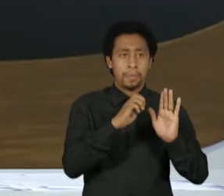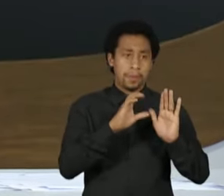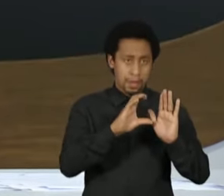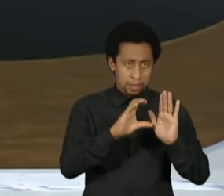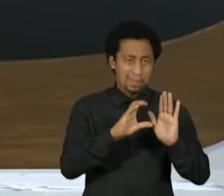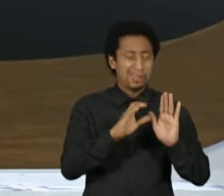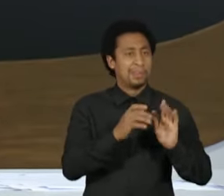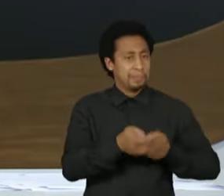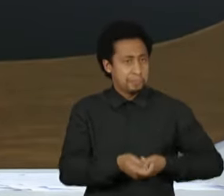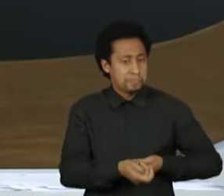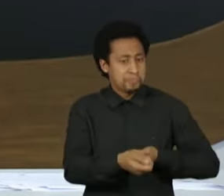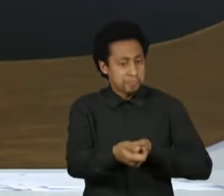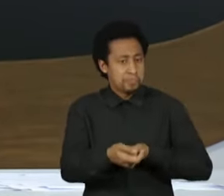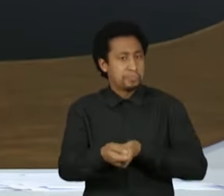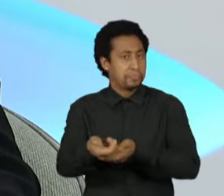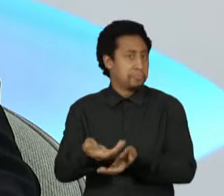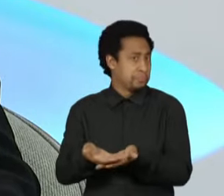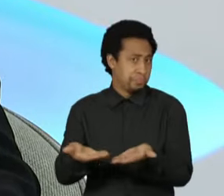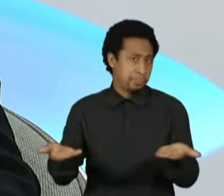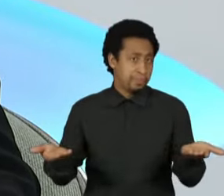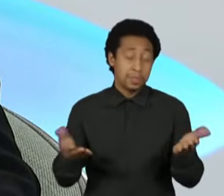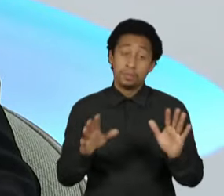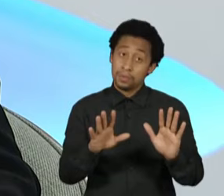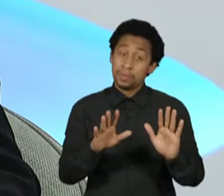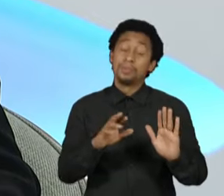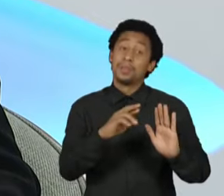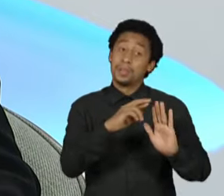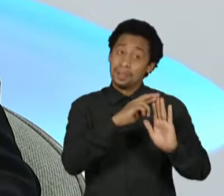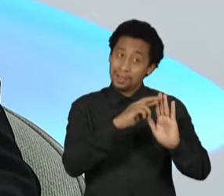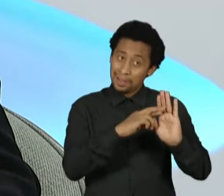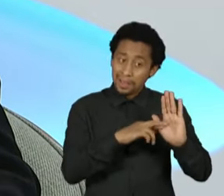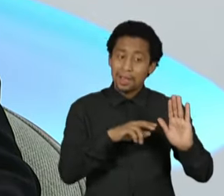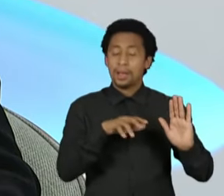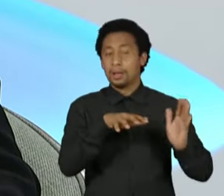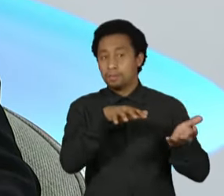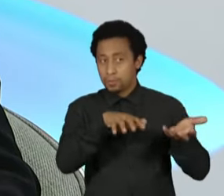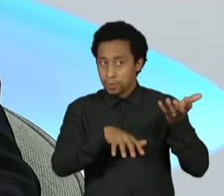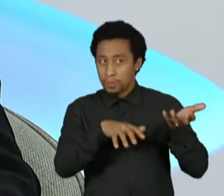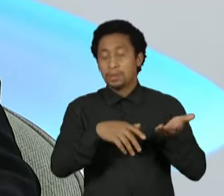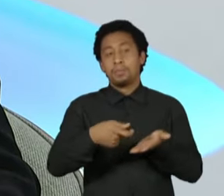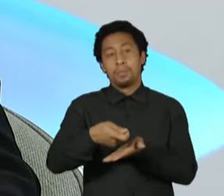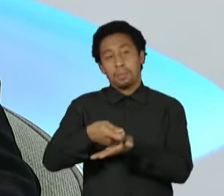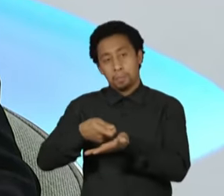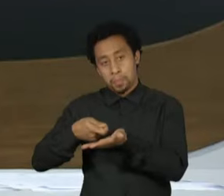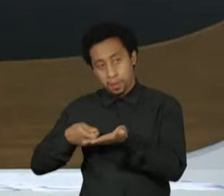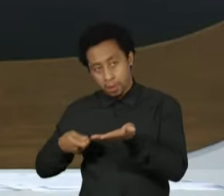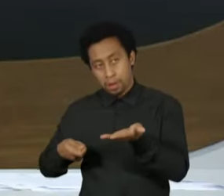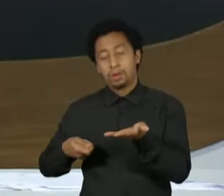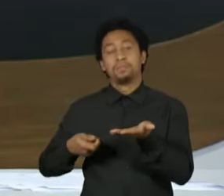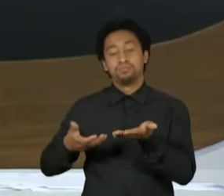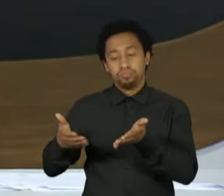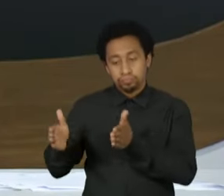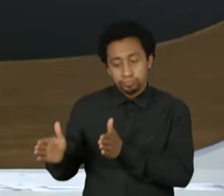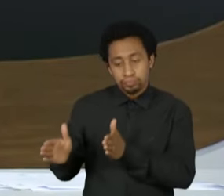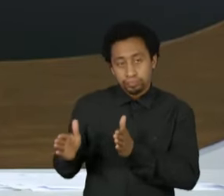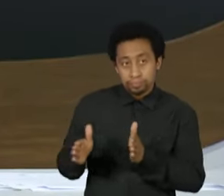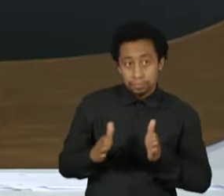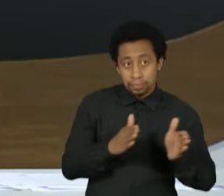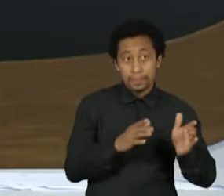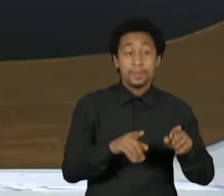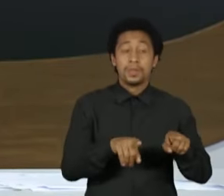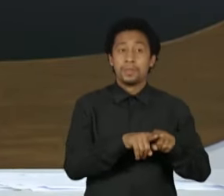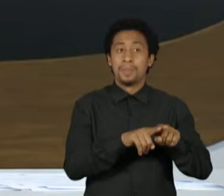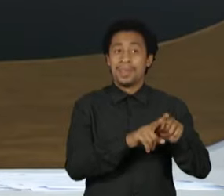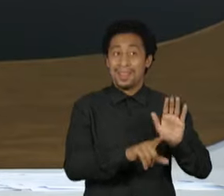Também burlando ali, de certa forma, o regimento da Casa, porque não passou pelas comissões, foi escrito no plenário, subverteu a lei